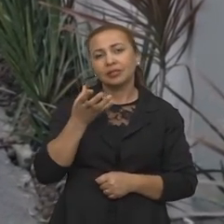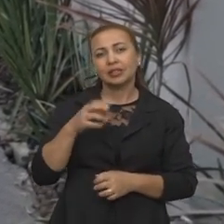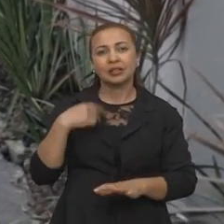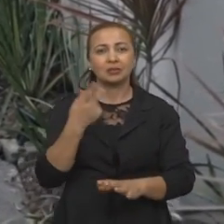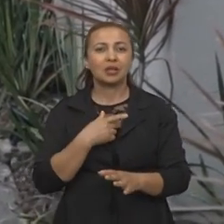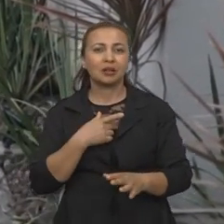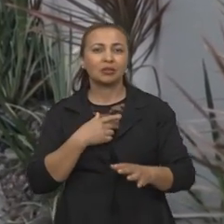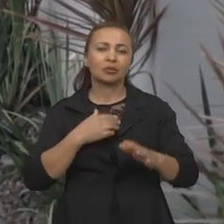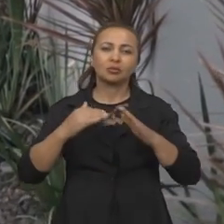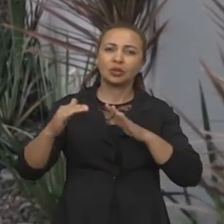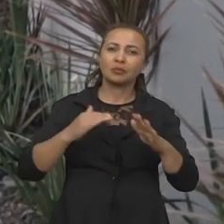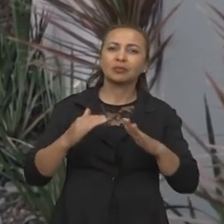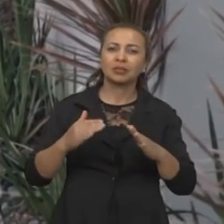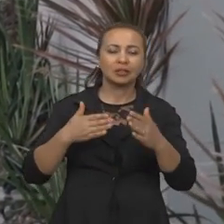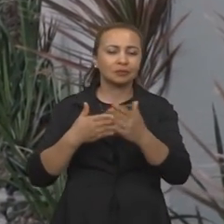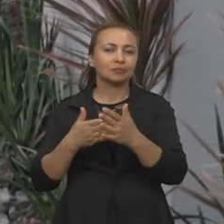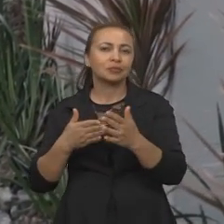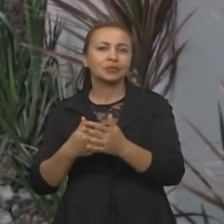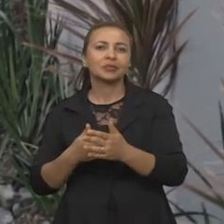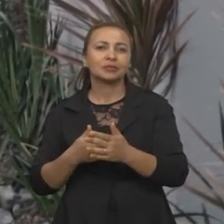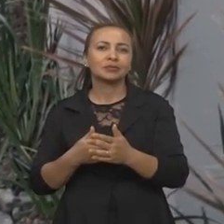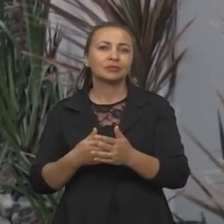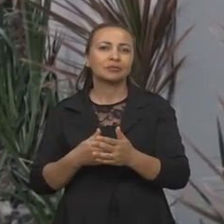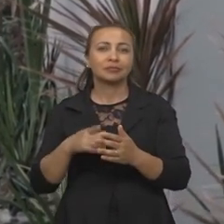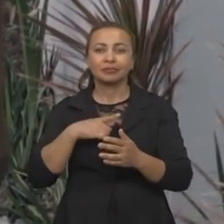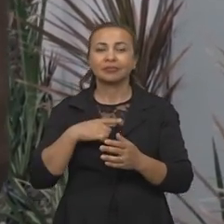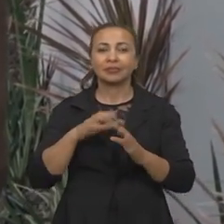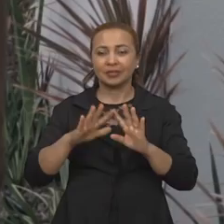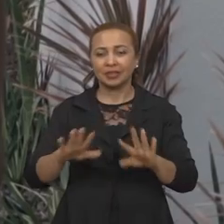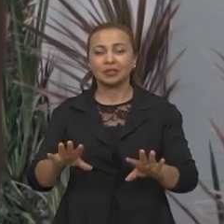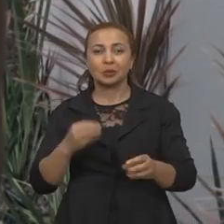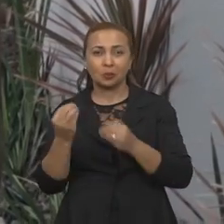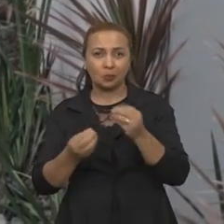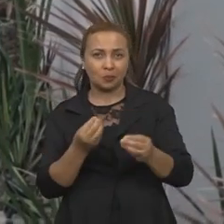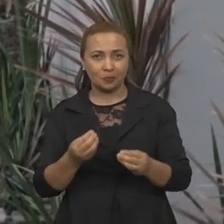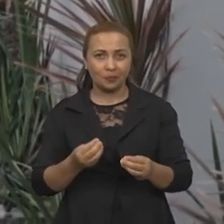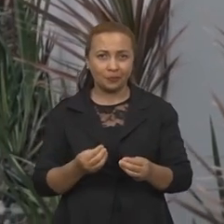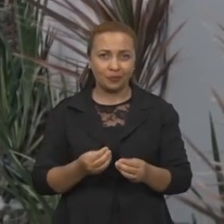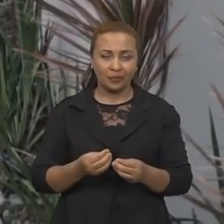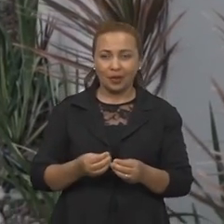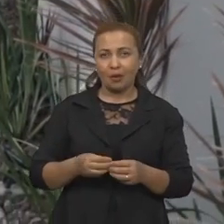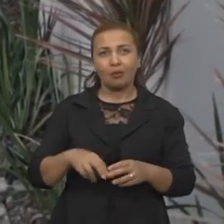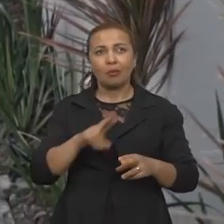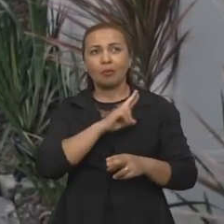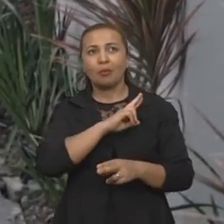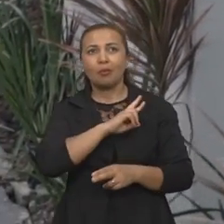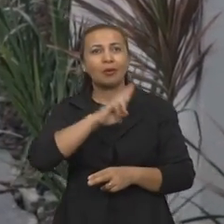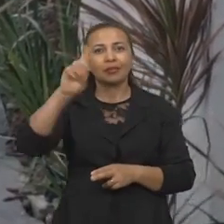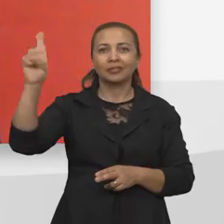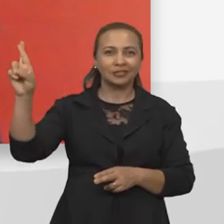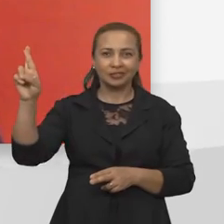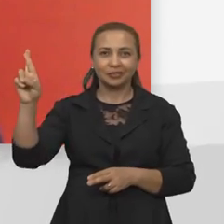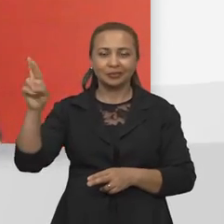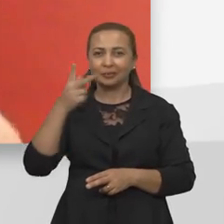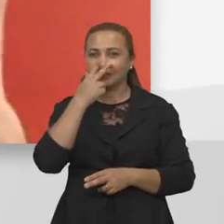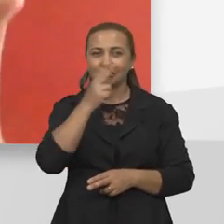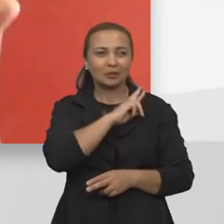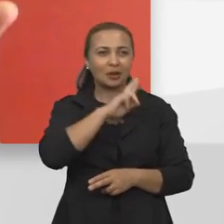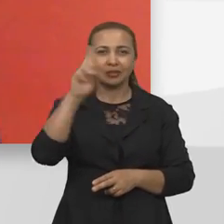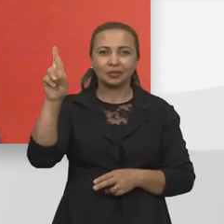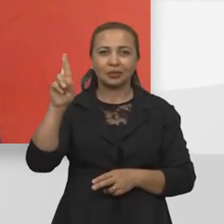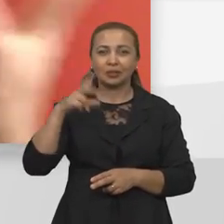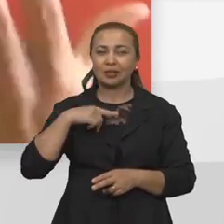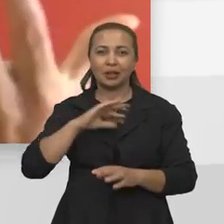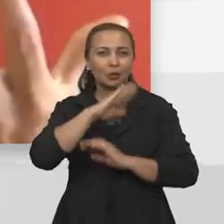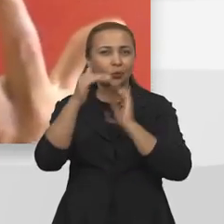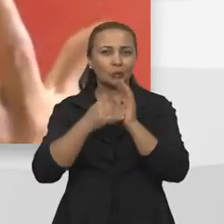teremos as nossas habilidades limitadas. e tornar isso como sendo um preceito, assim, de uma seita, que é tornar